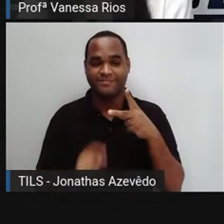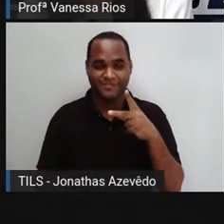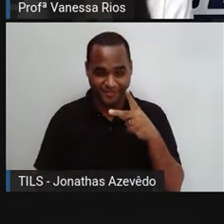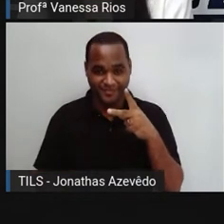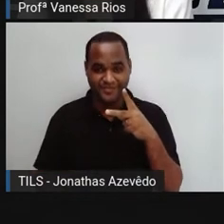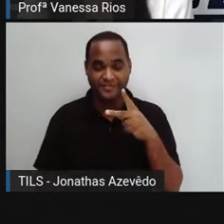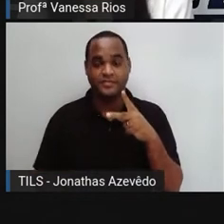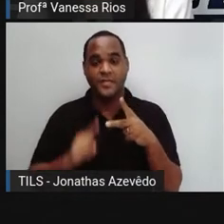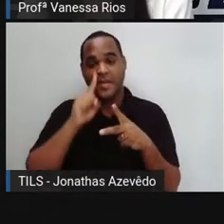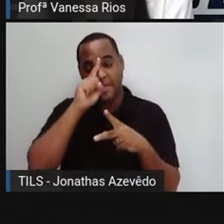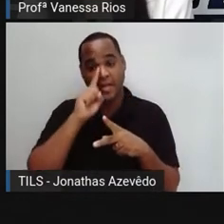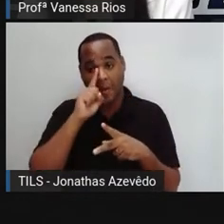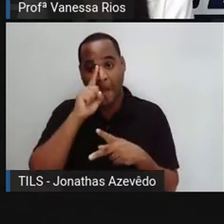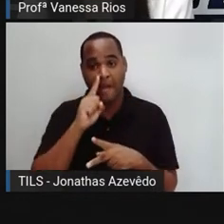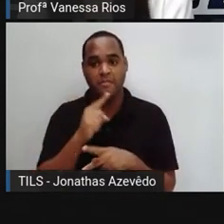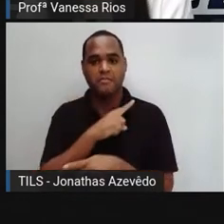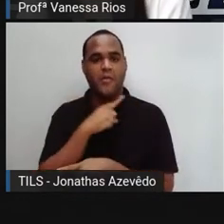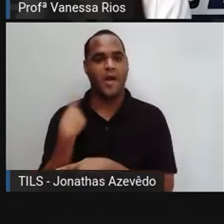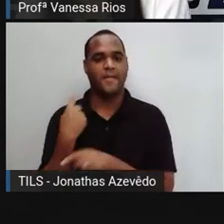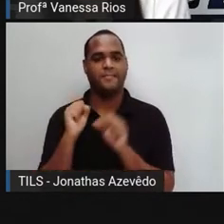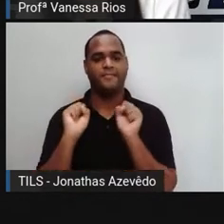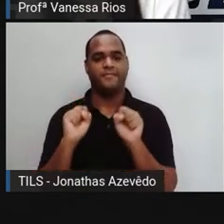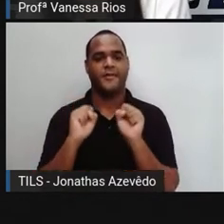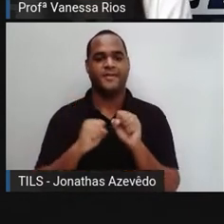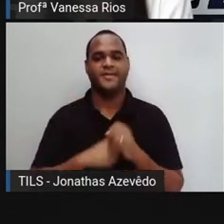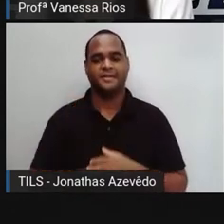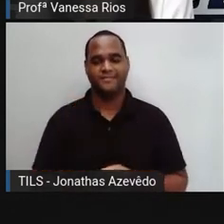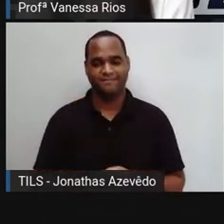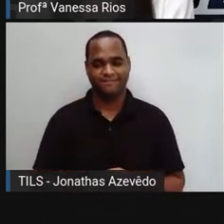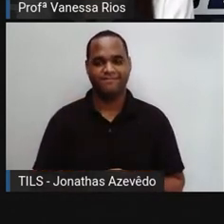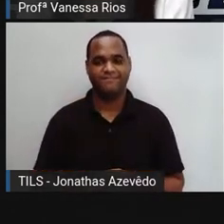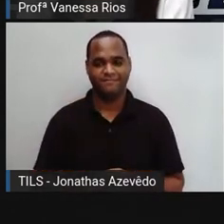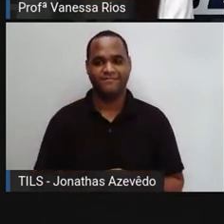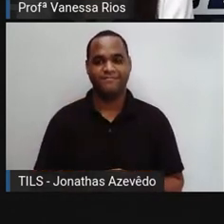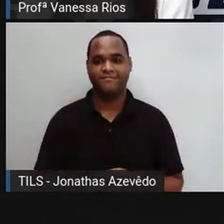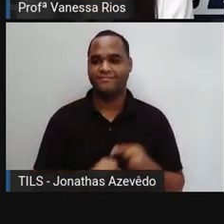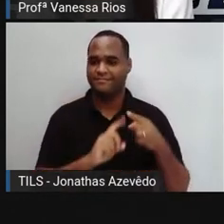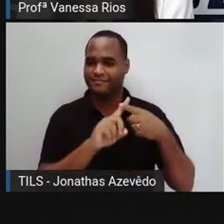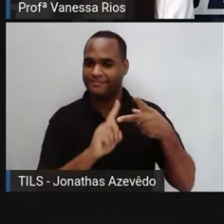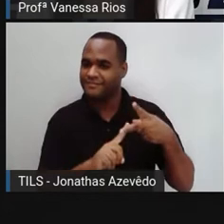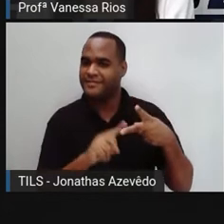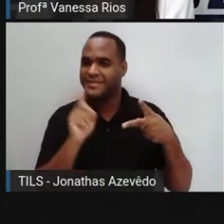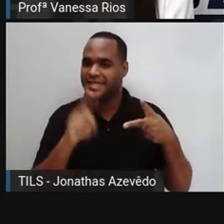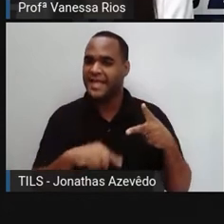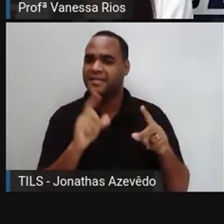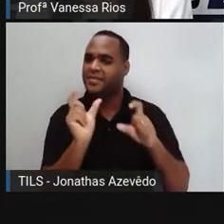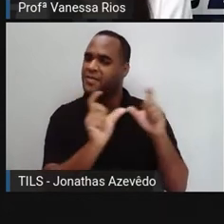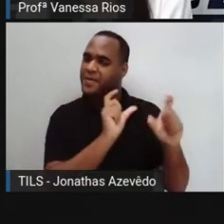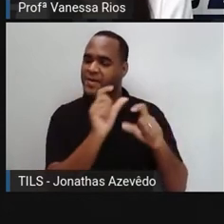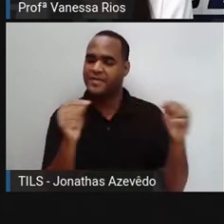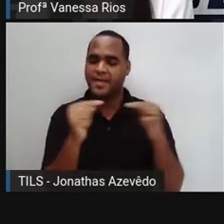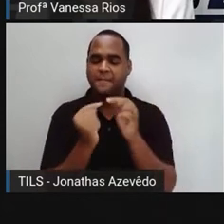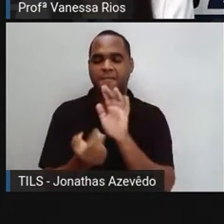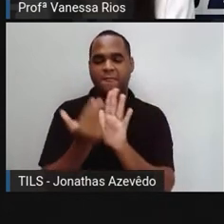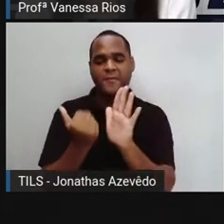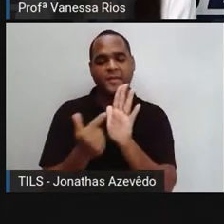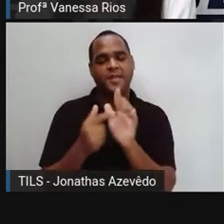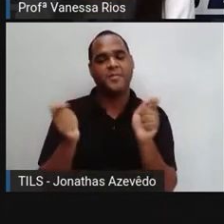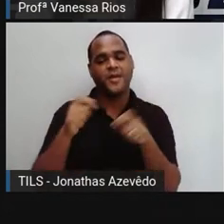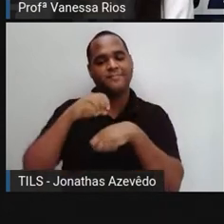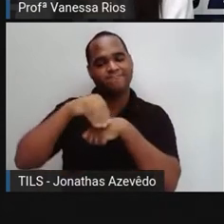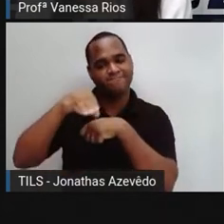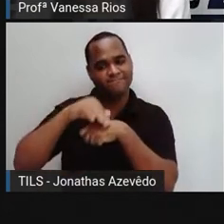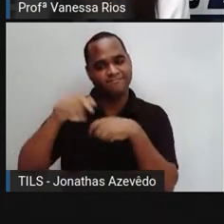placa, né? Perigo, risco de morte. Então, nas duas, palavras e imagens para passar